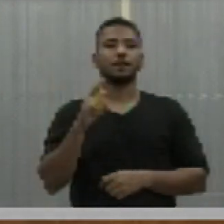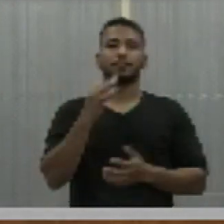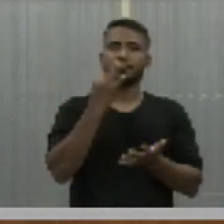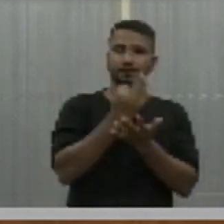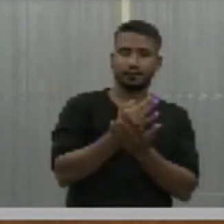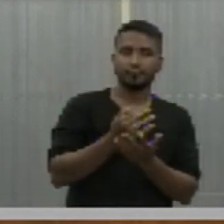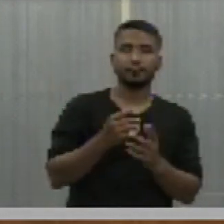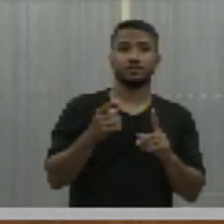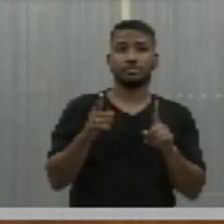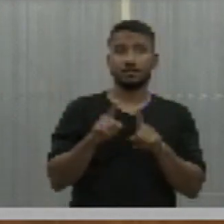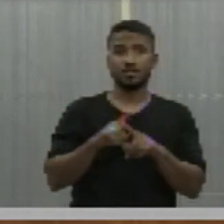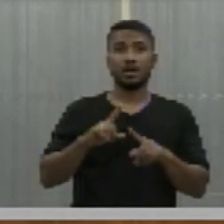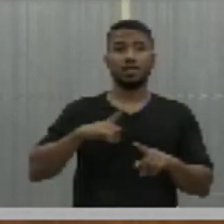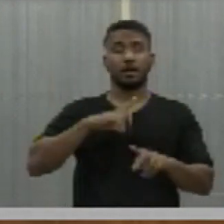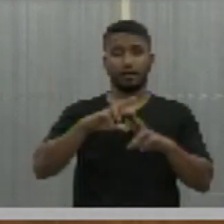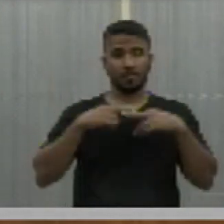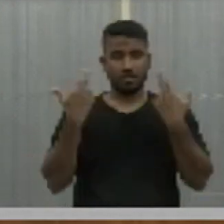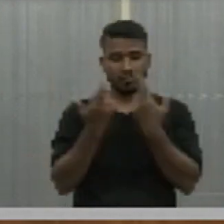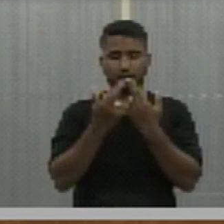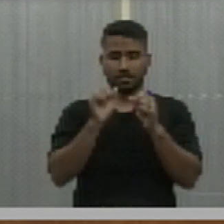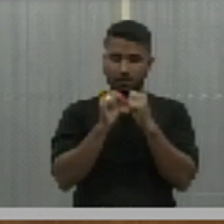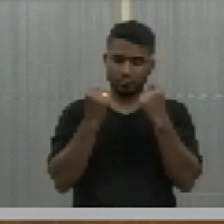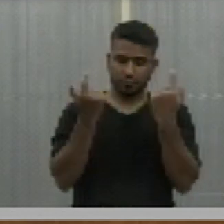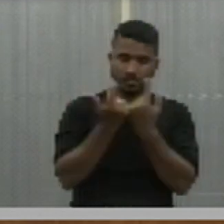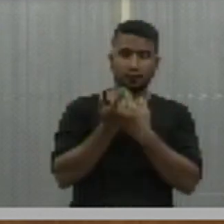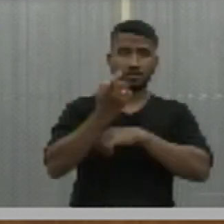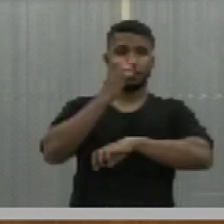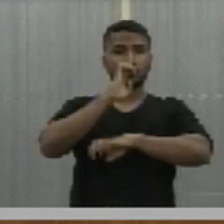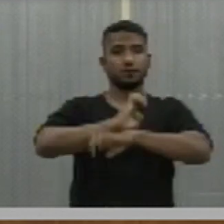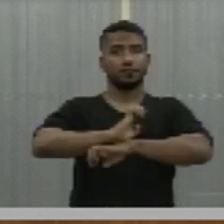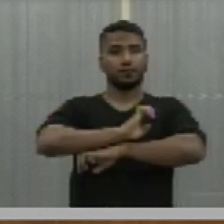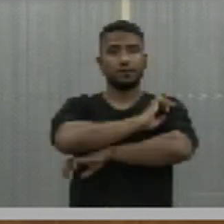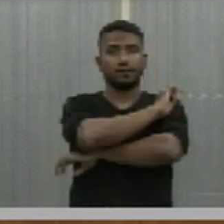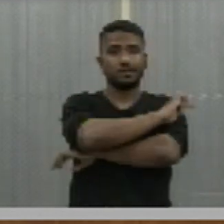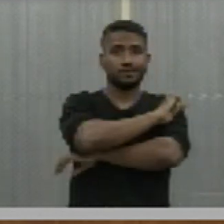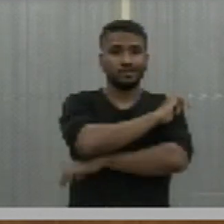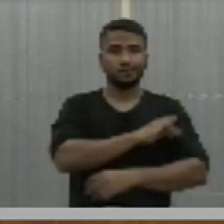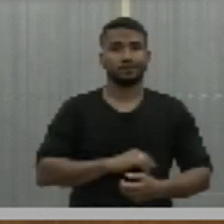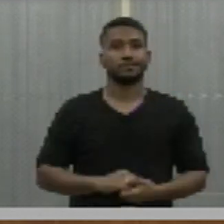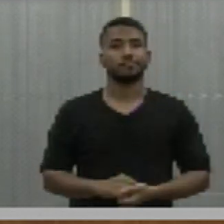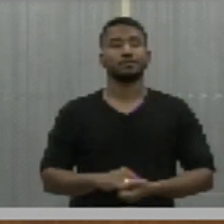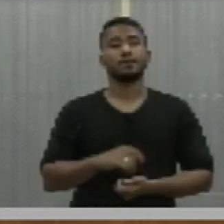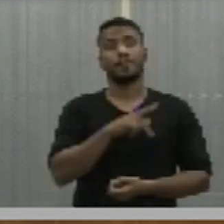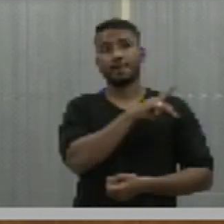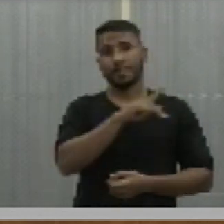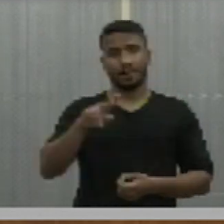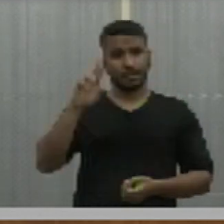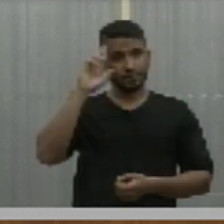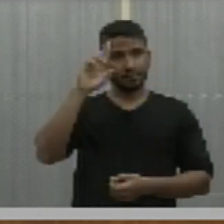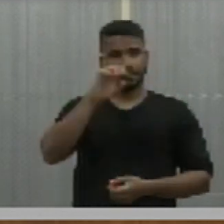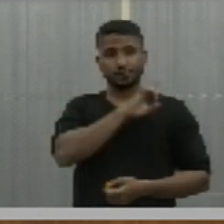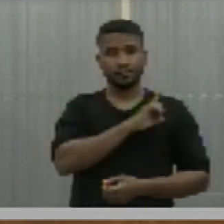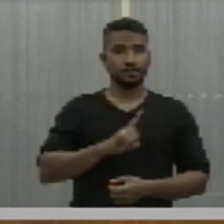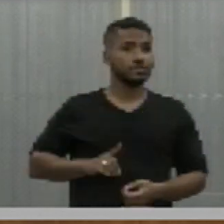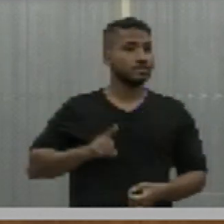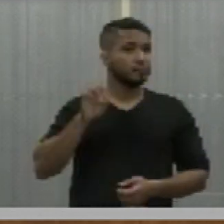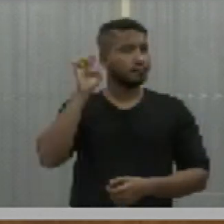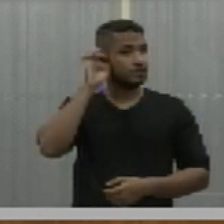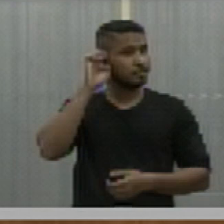sessão legislativa da 20ª legislatura da Assembleia Legislativa do Estado de Piauí. Presida pelo senhor deputado Eduardo Gomes.